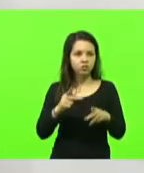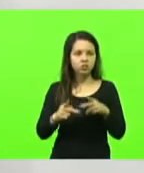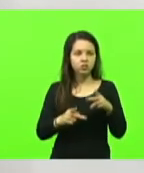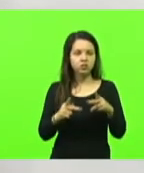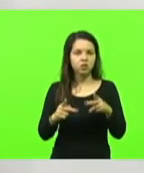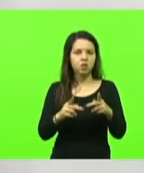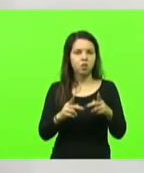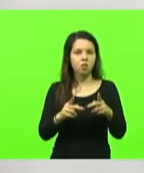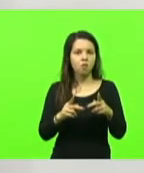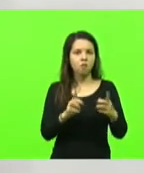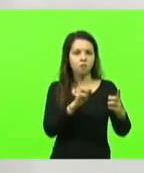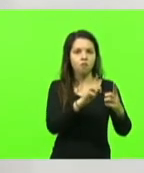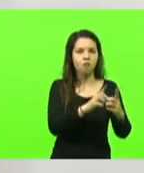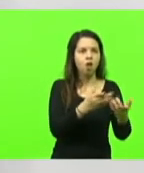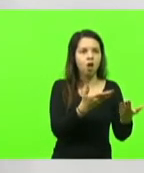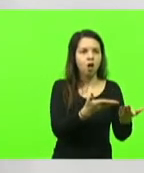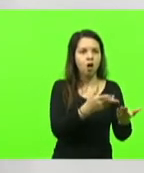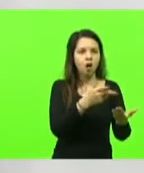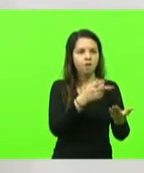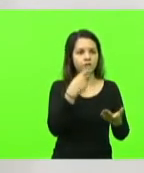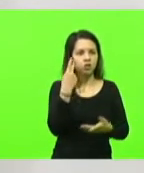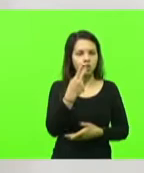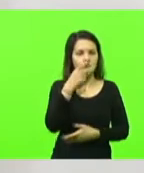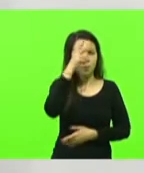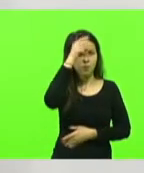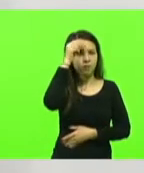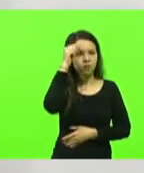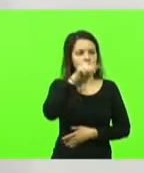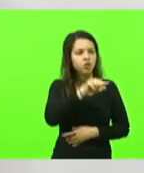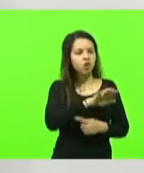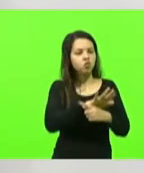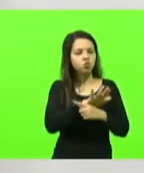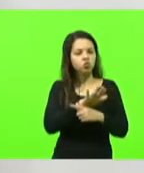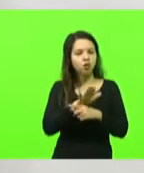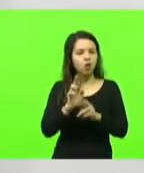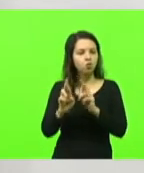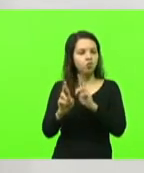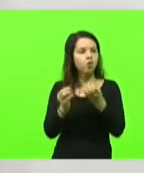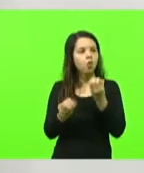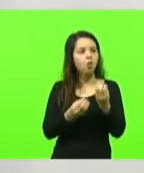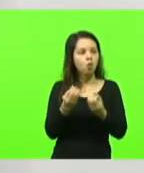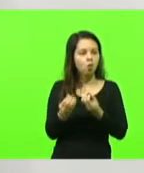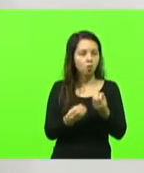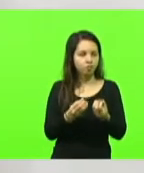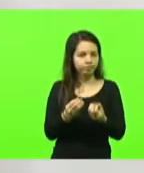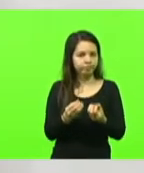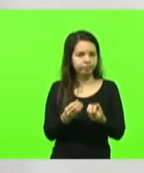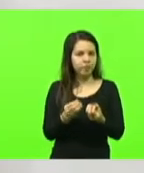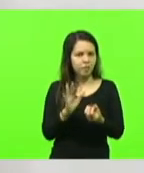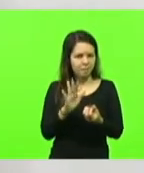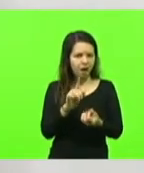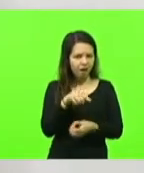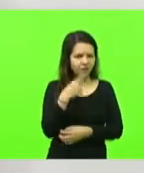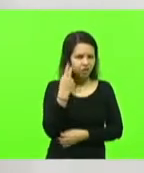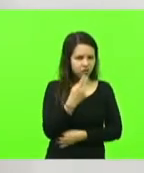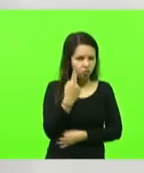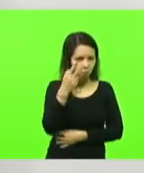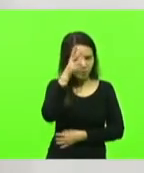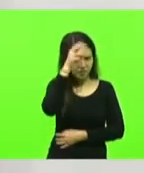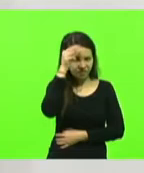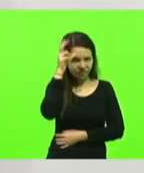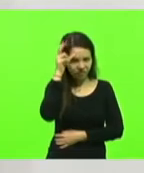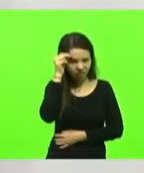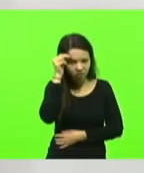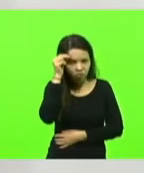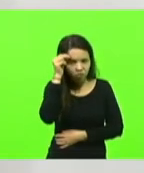prefeito, o que vocês estão fazendo pelas rodovias? Mas quem tem que fazer não é o vereador, não é o prefeito, não é o